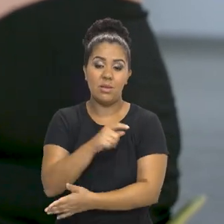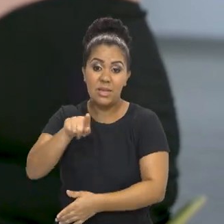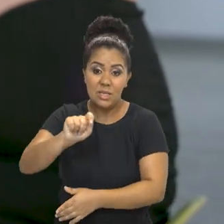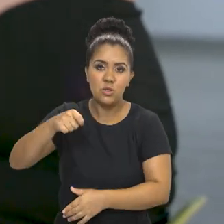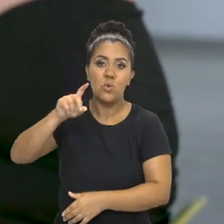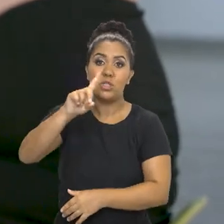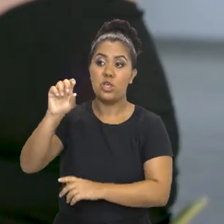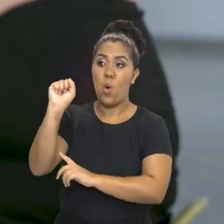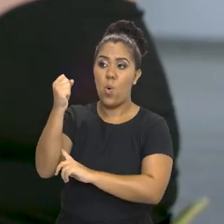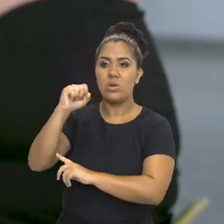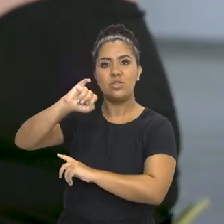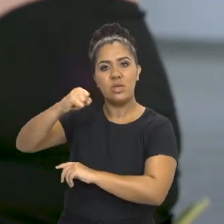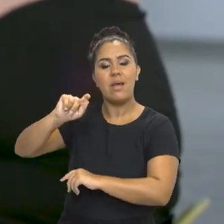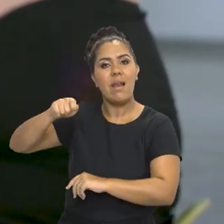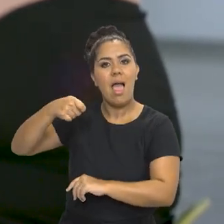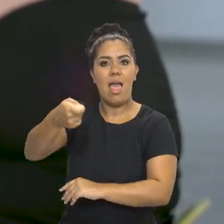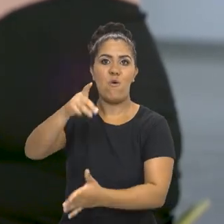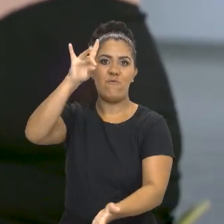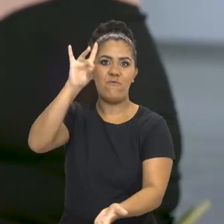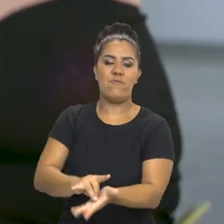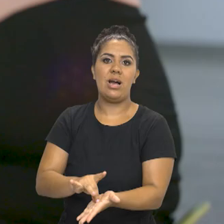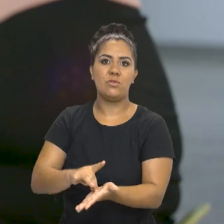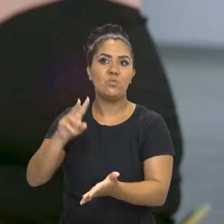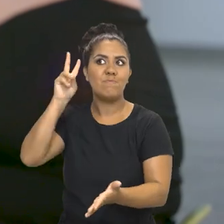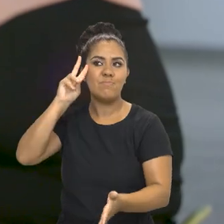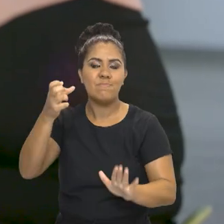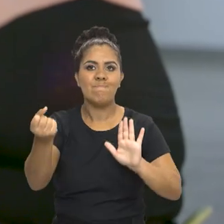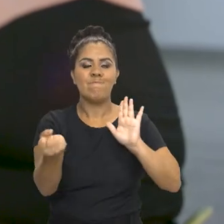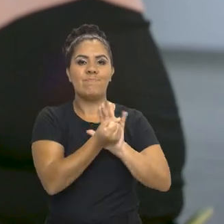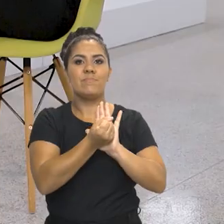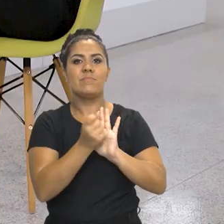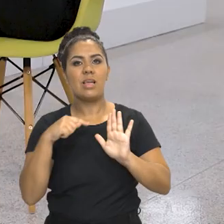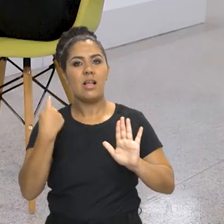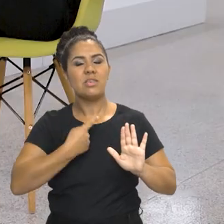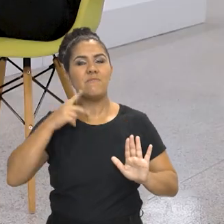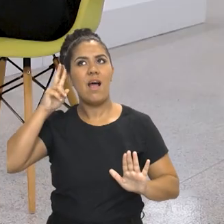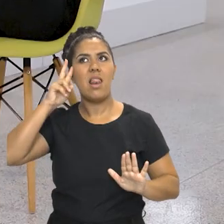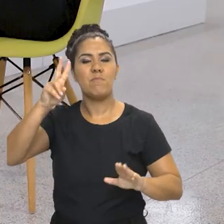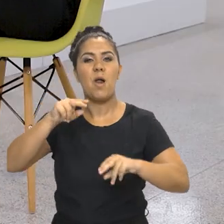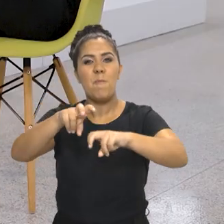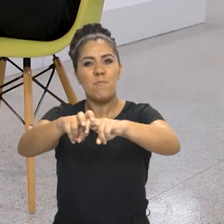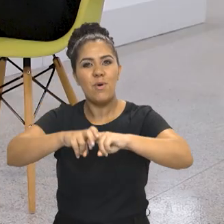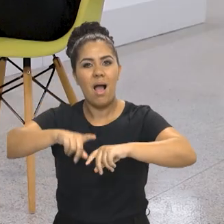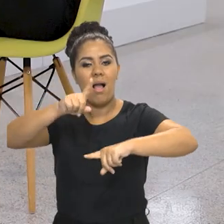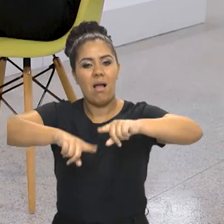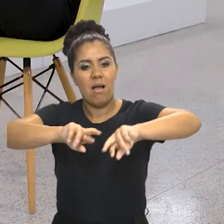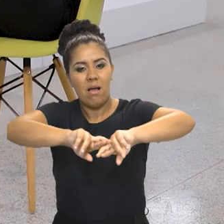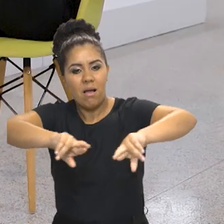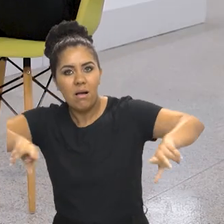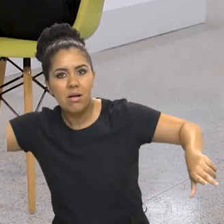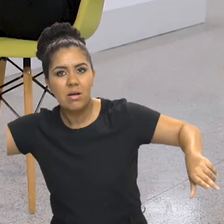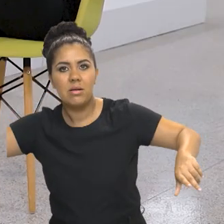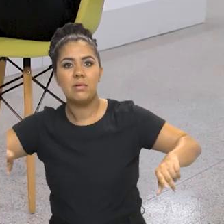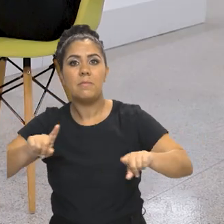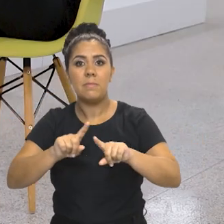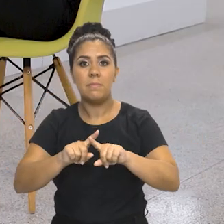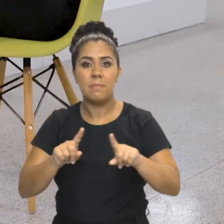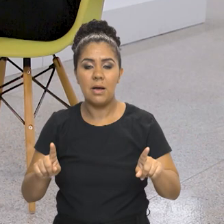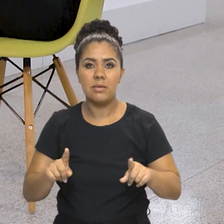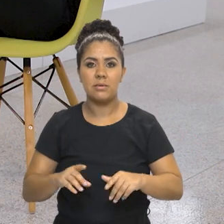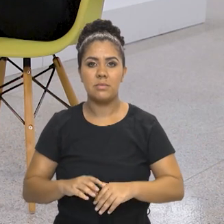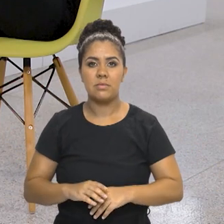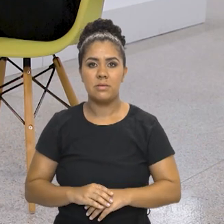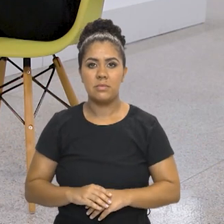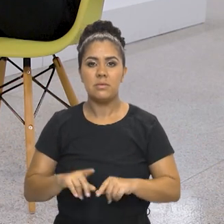a gente. E a gente vai lembrar disso por meio desses objetos, mas vai lembrar também